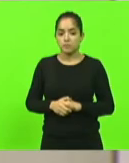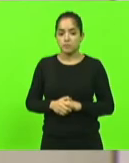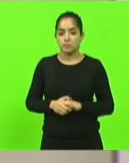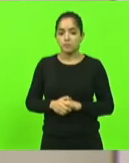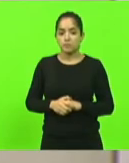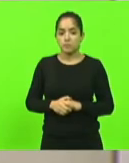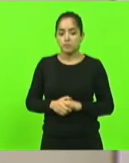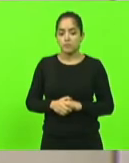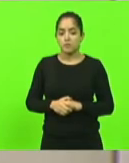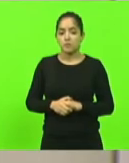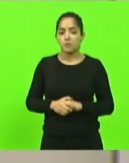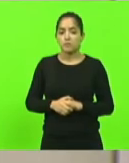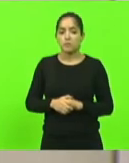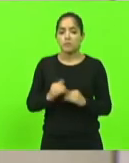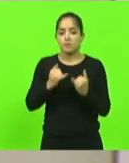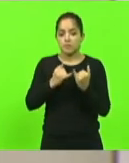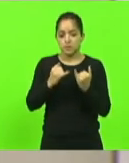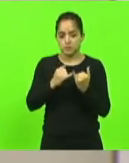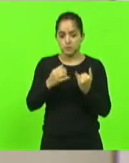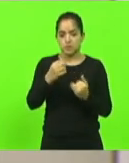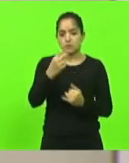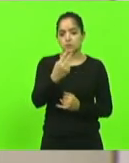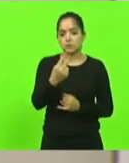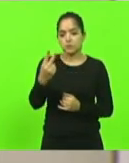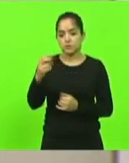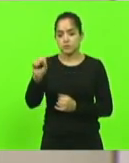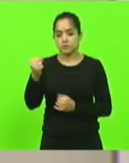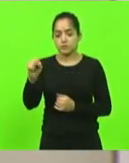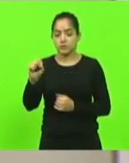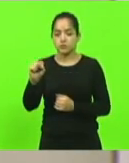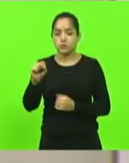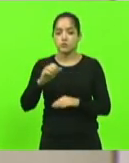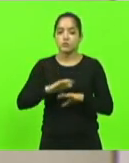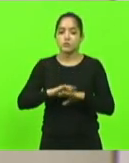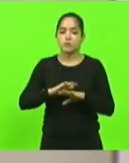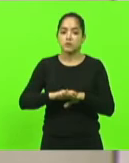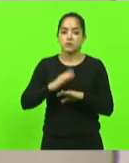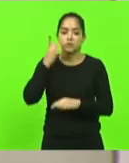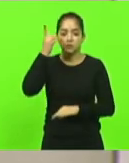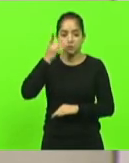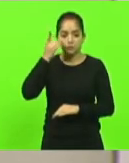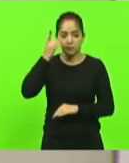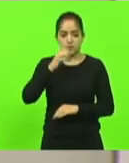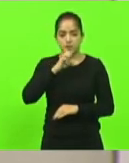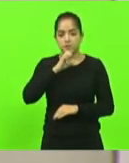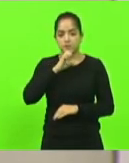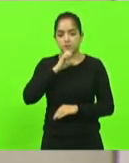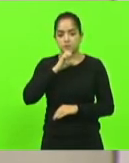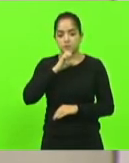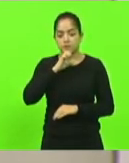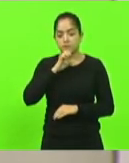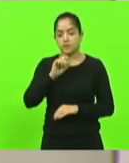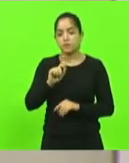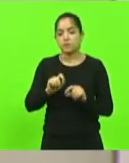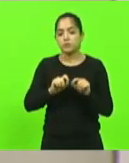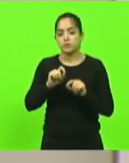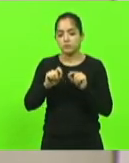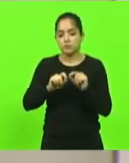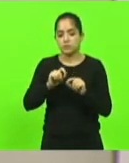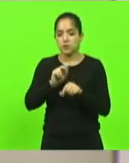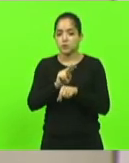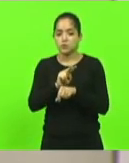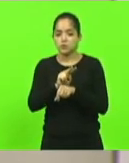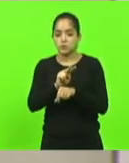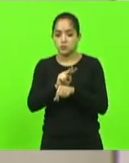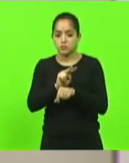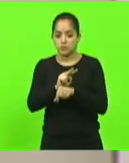Veto parcial ao PL 228 de 2019 de autoria do deputado Felipe Estevão, que dispõe sobre os cuidados obrigatórios